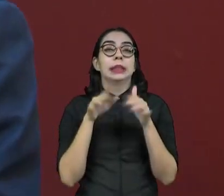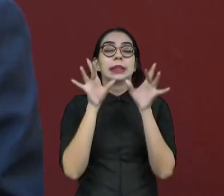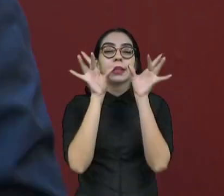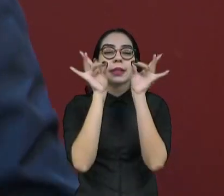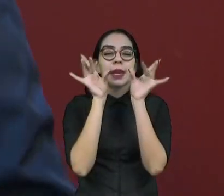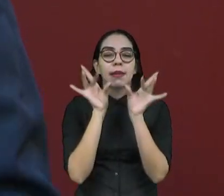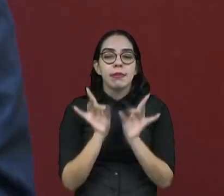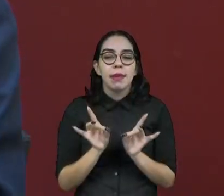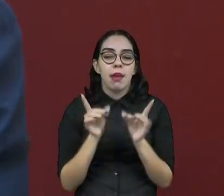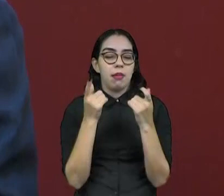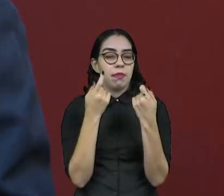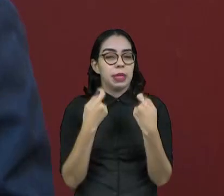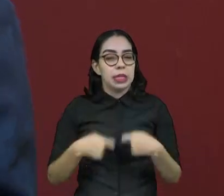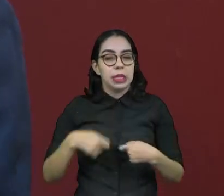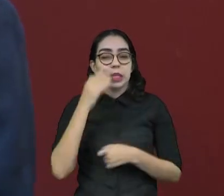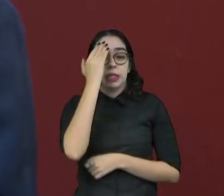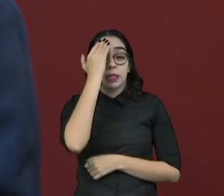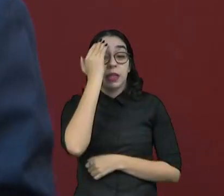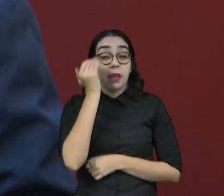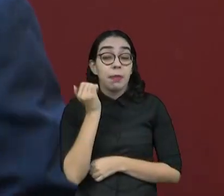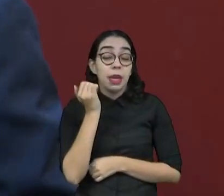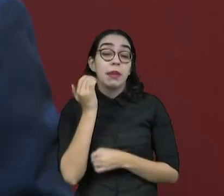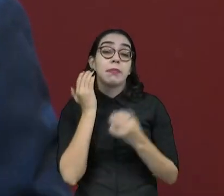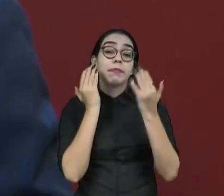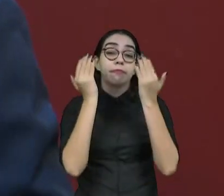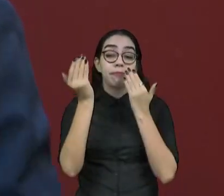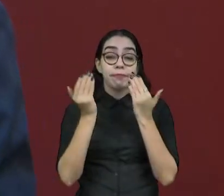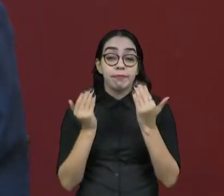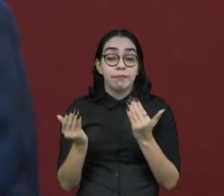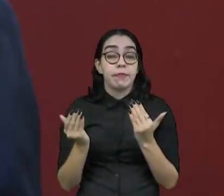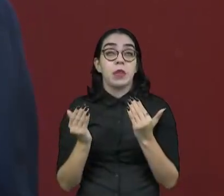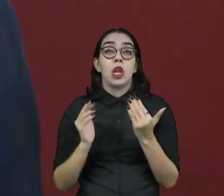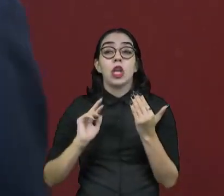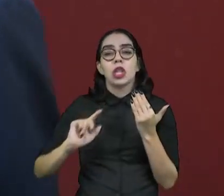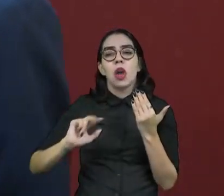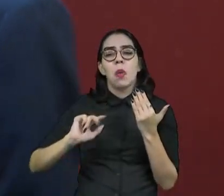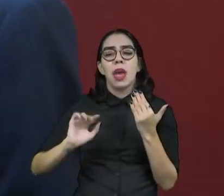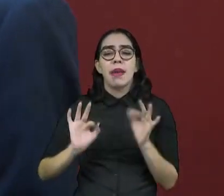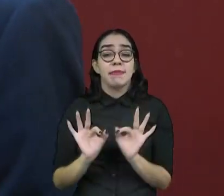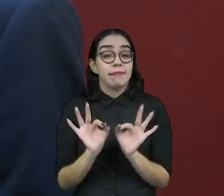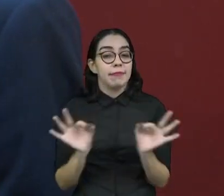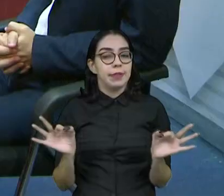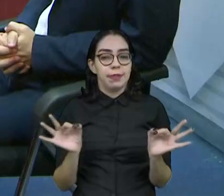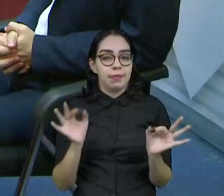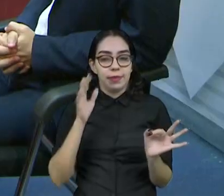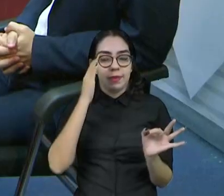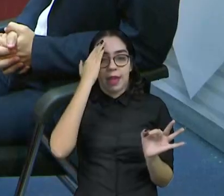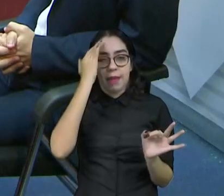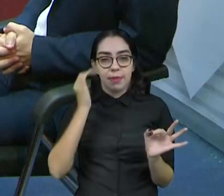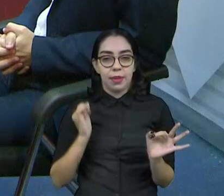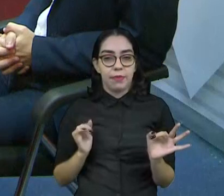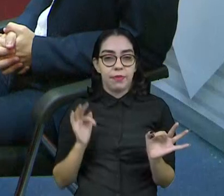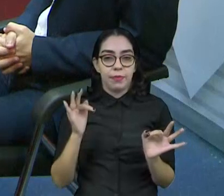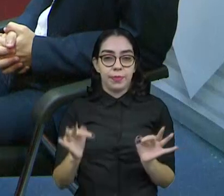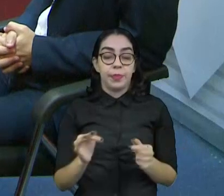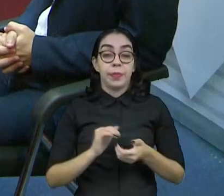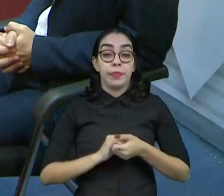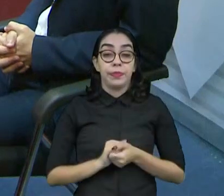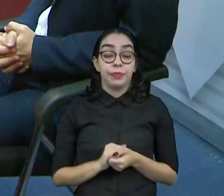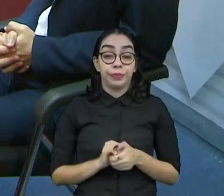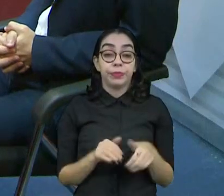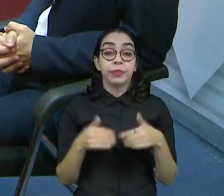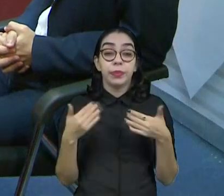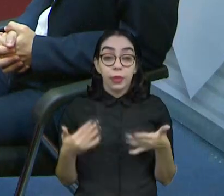acertou, previu, não previu, antecipou ou não. Então, é algo mais profundo. Lídia, e as pesquisas são